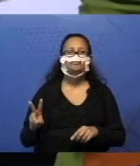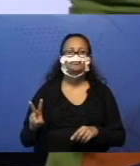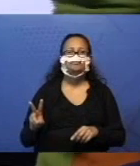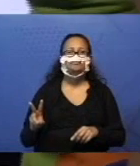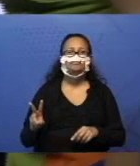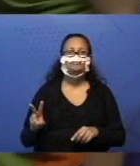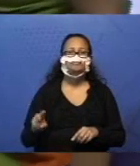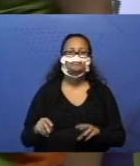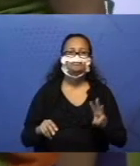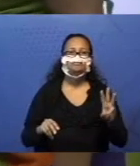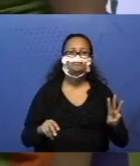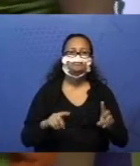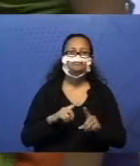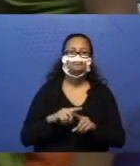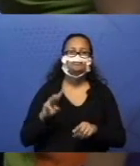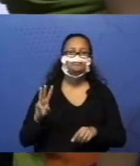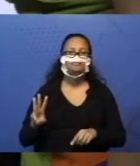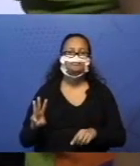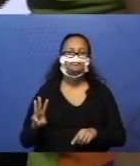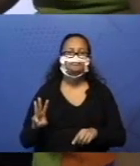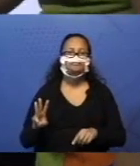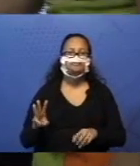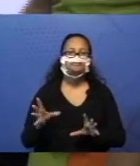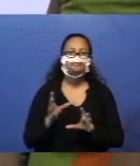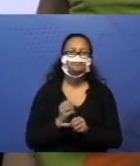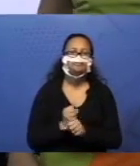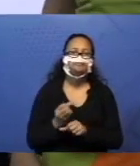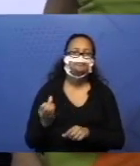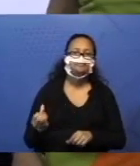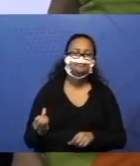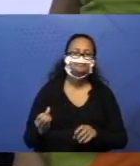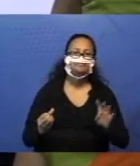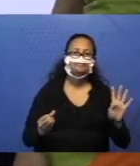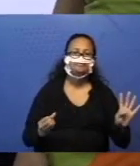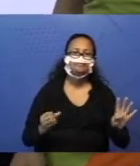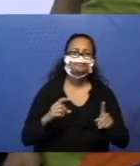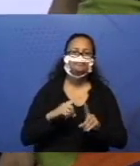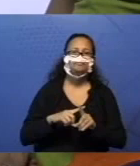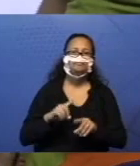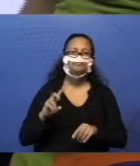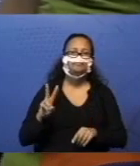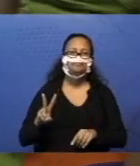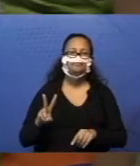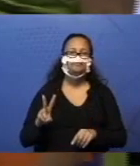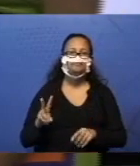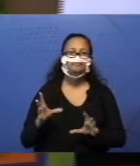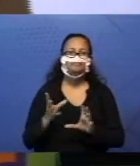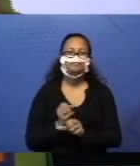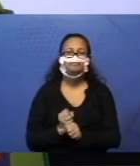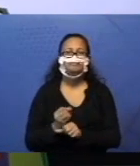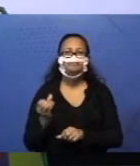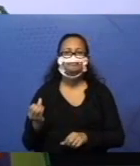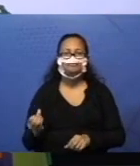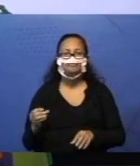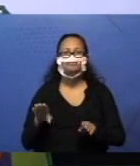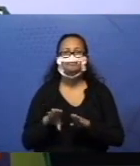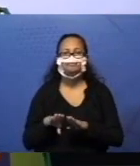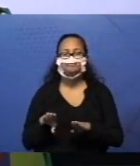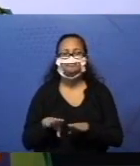Três mais três dá seis. Três E quatro mais dois também. Aqui, ó. Já tá prontinho.